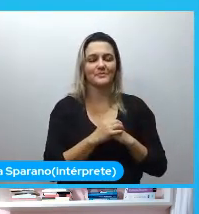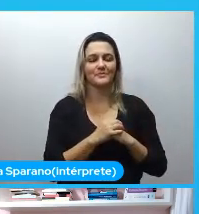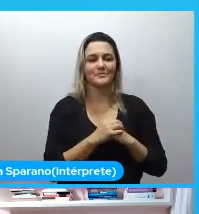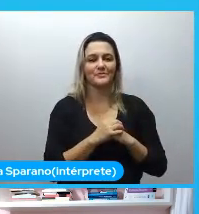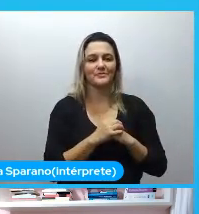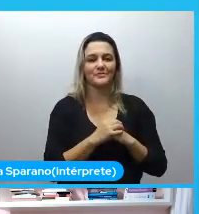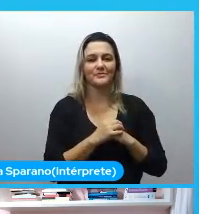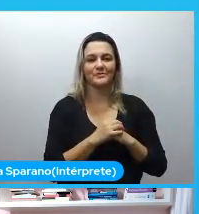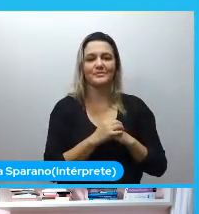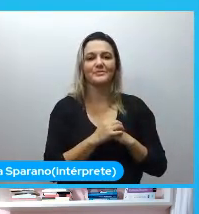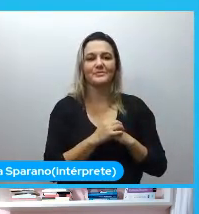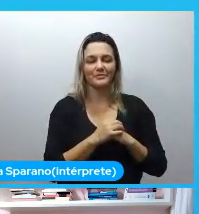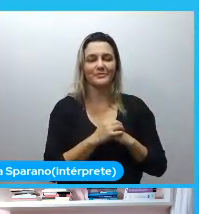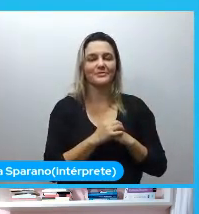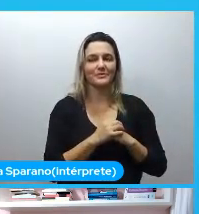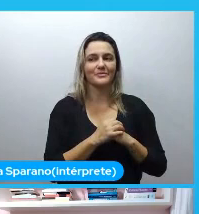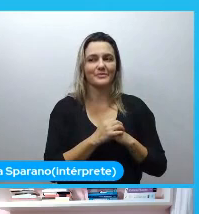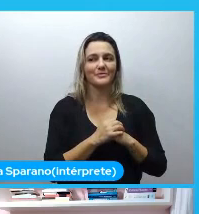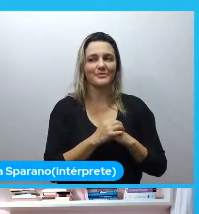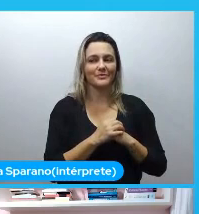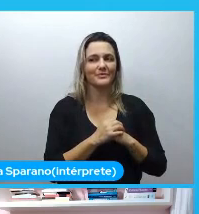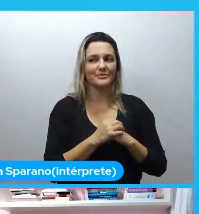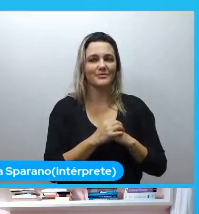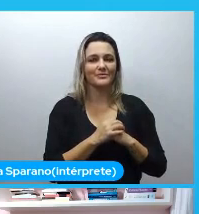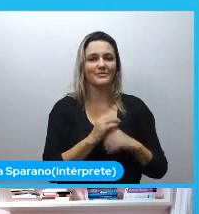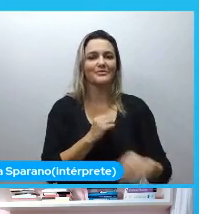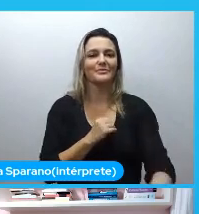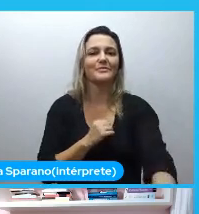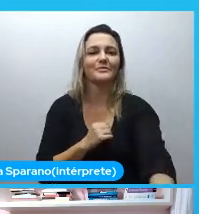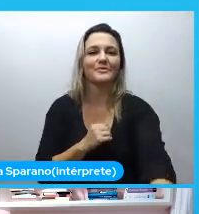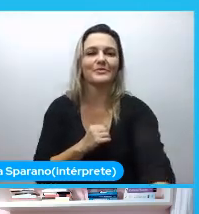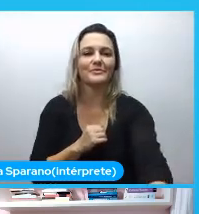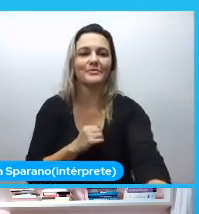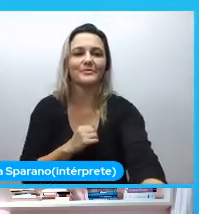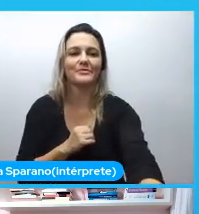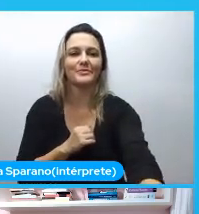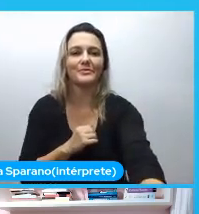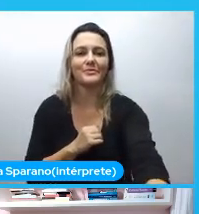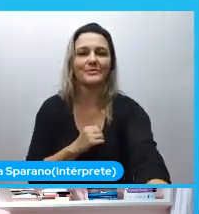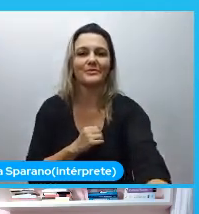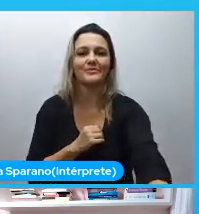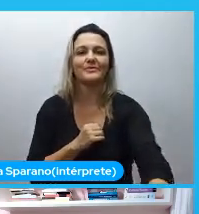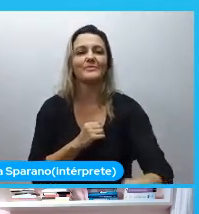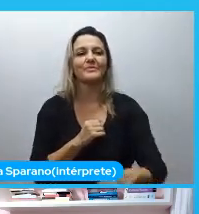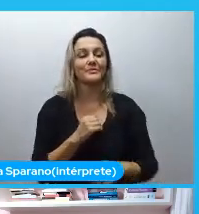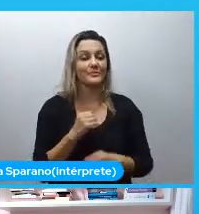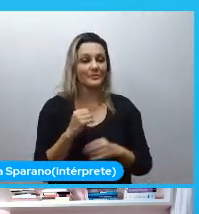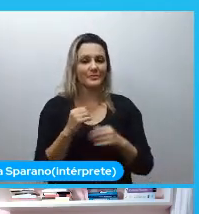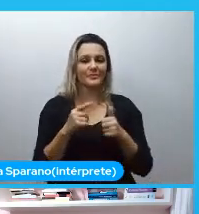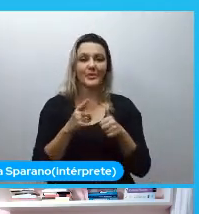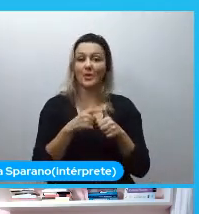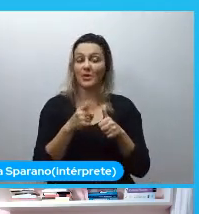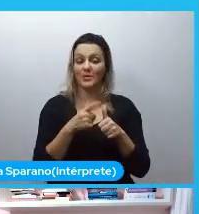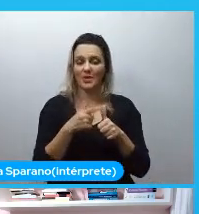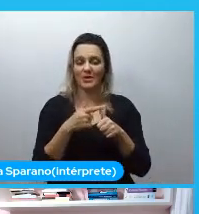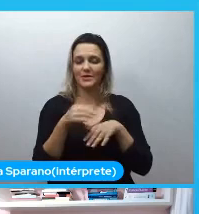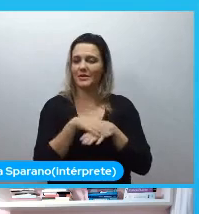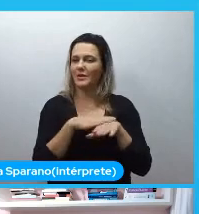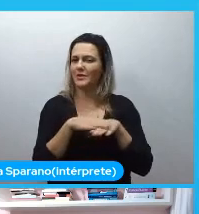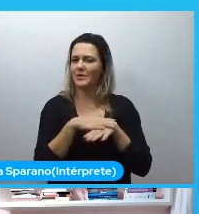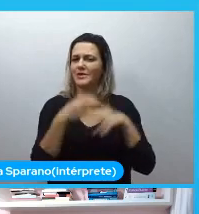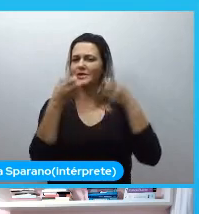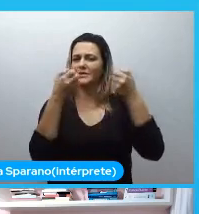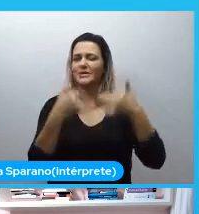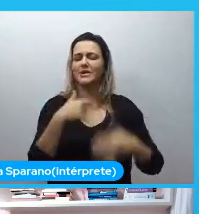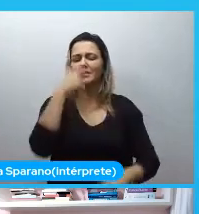Então vamos lá, né? Eu acho que eu coloquei como o primeiro momento aqui da nossa conversa explicar quem é